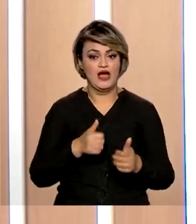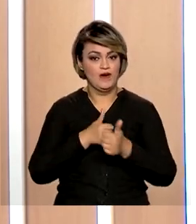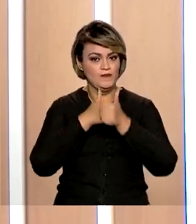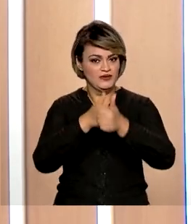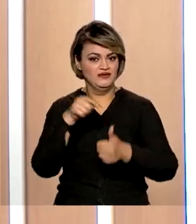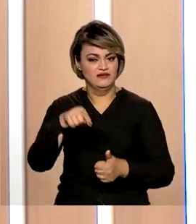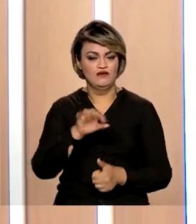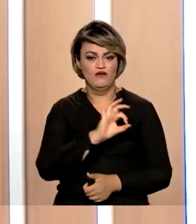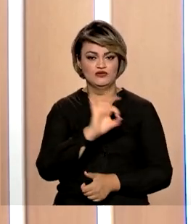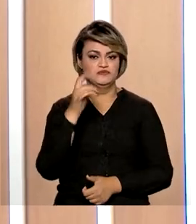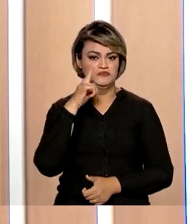Continue conosco e tenha um ótimo dia.